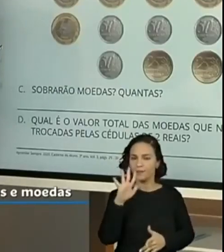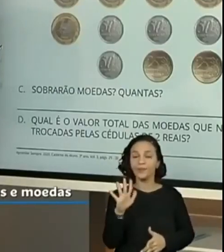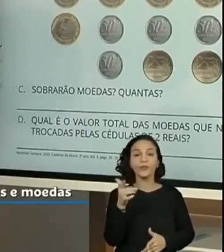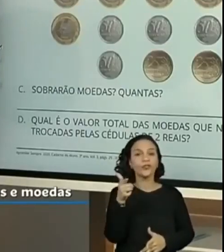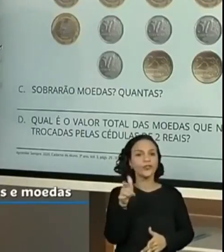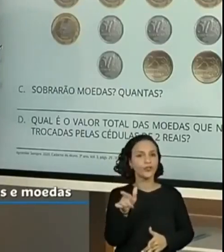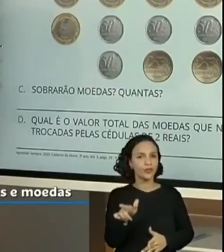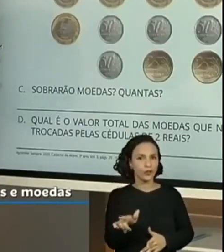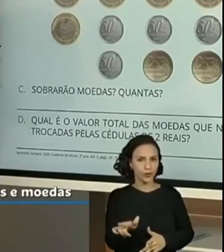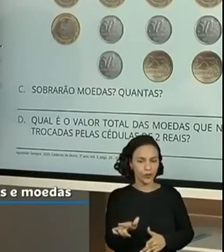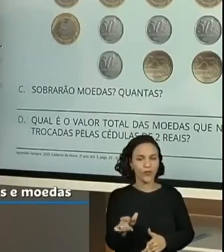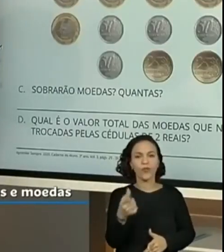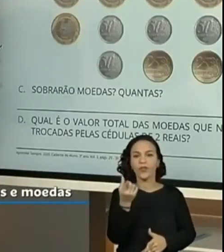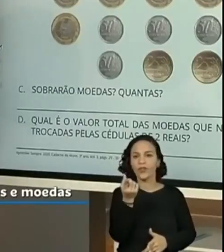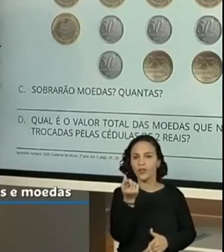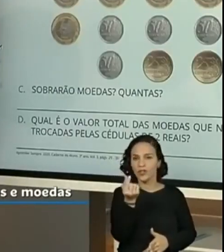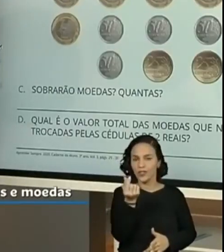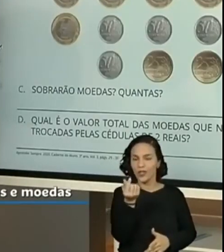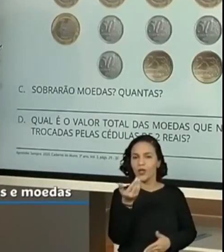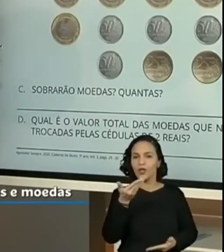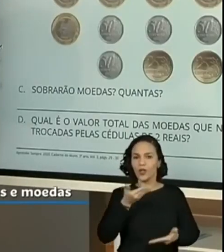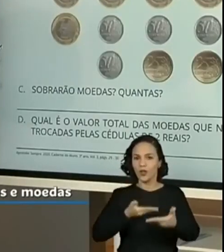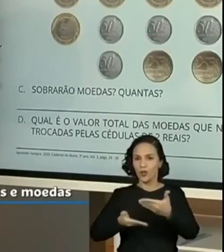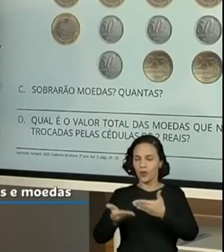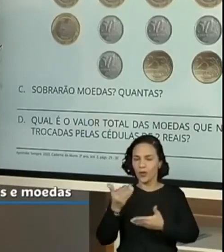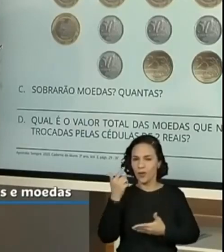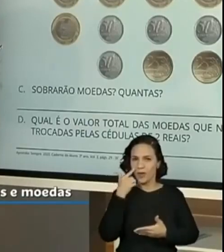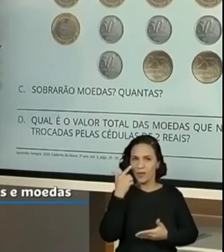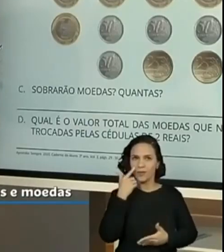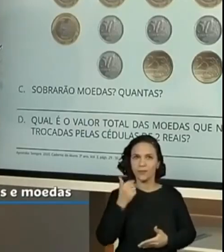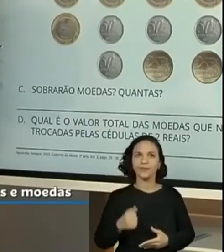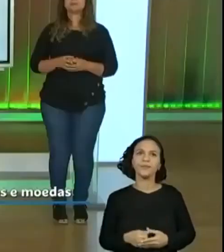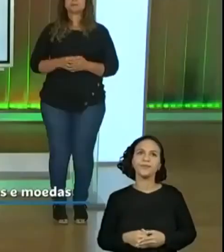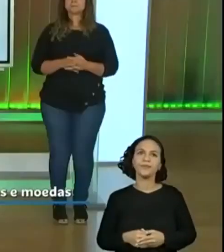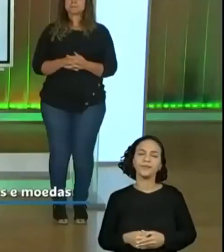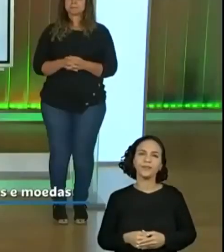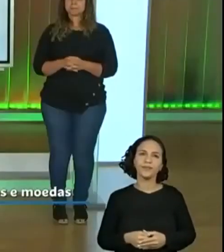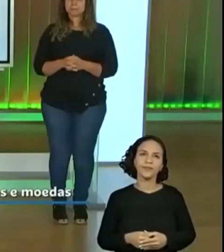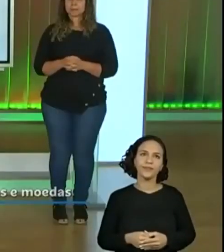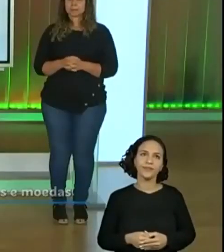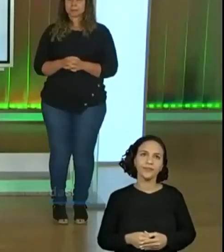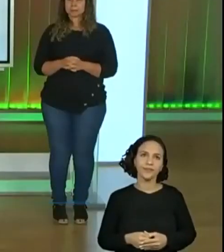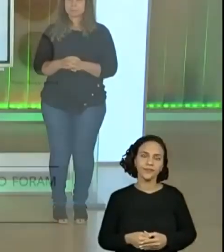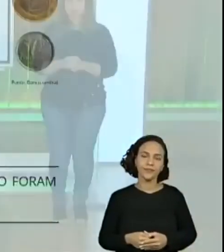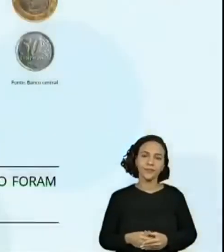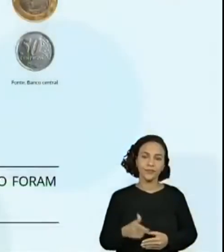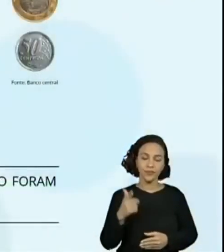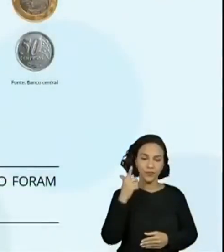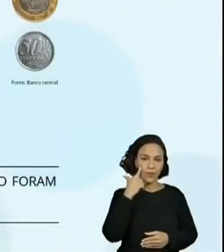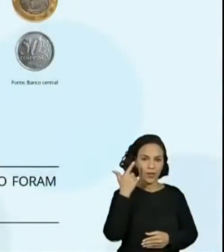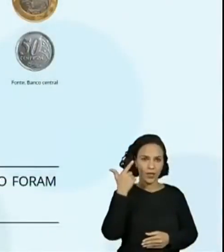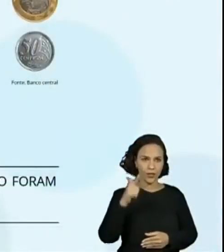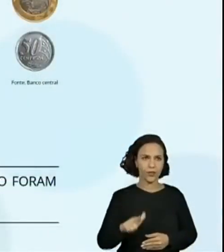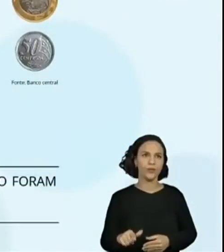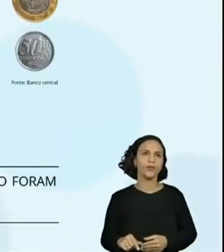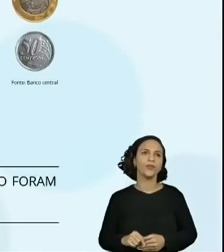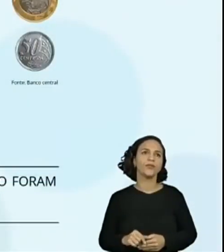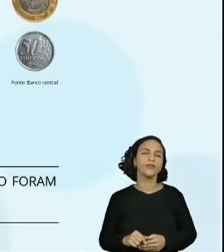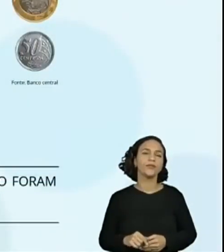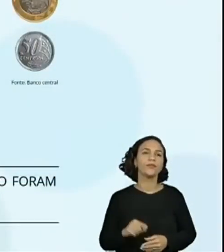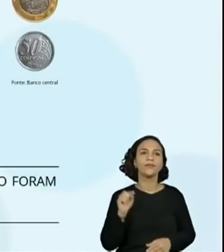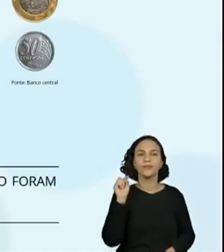novamente a troca para dois reais, que ficou no outro slide lá. Sim. Então, eu tenho aqui uma